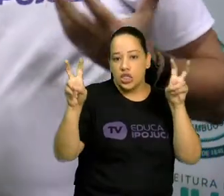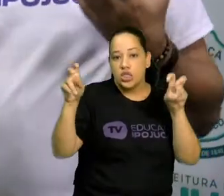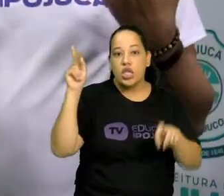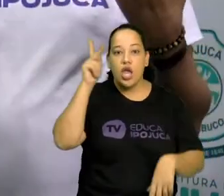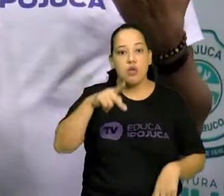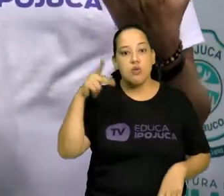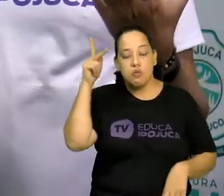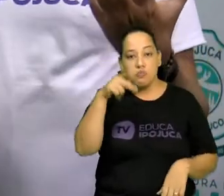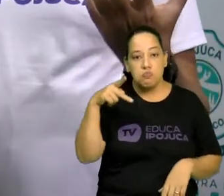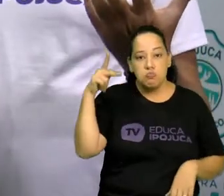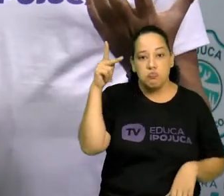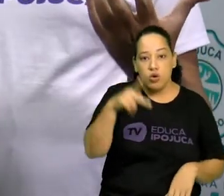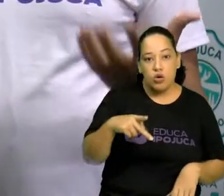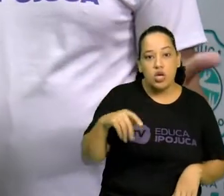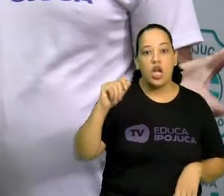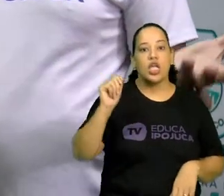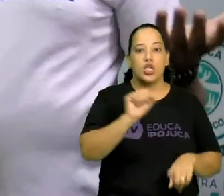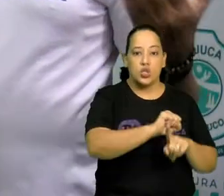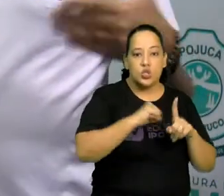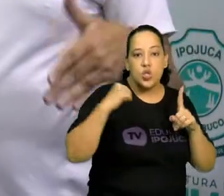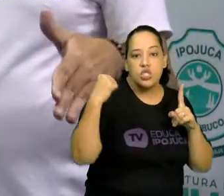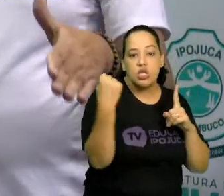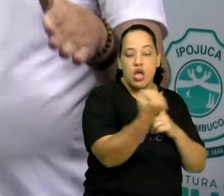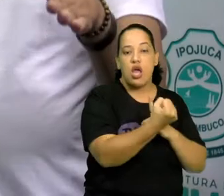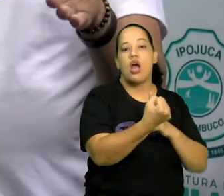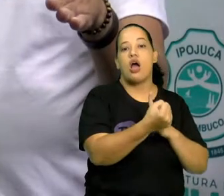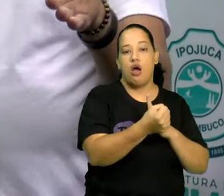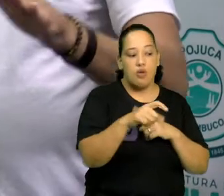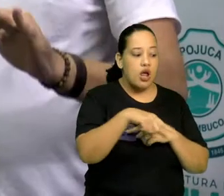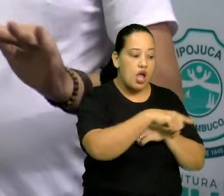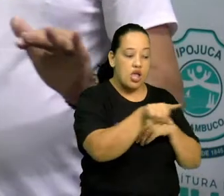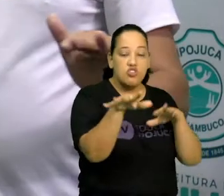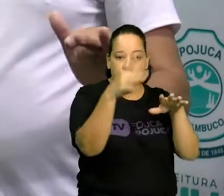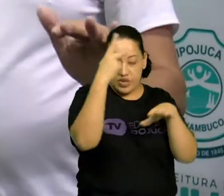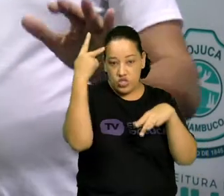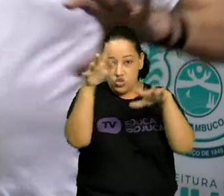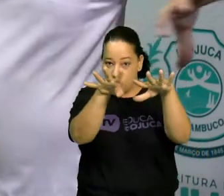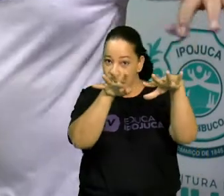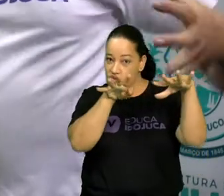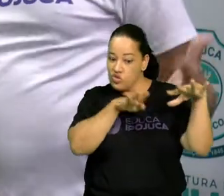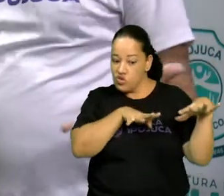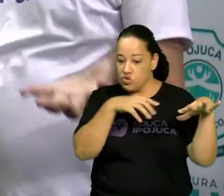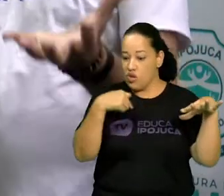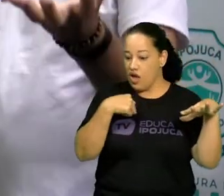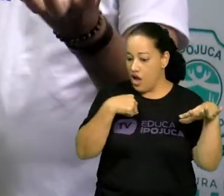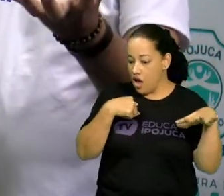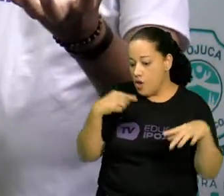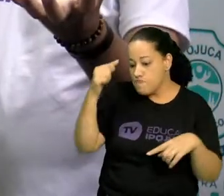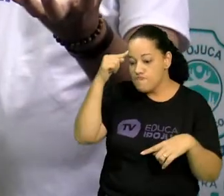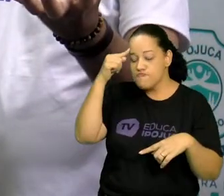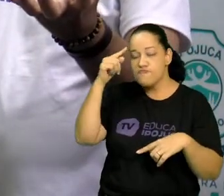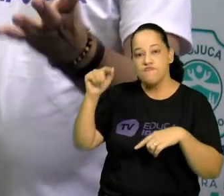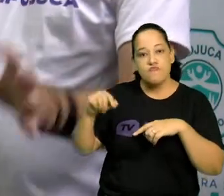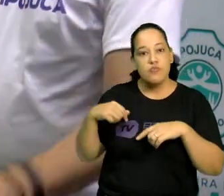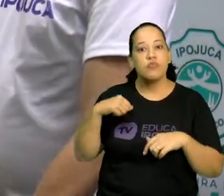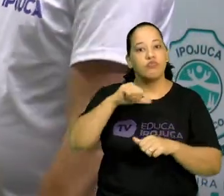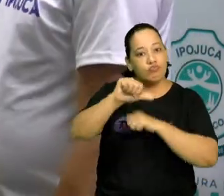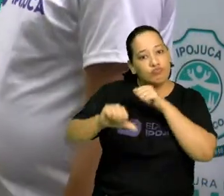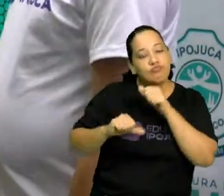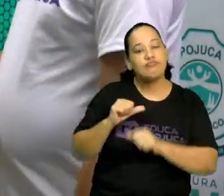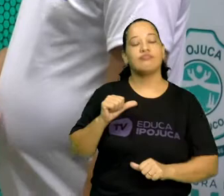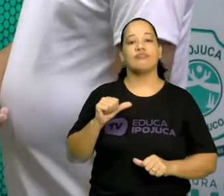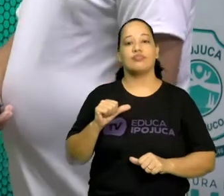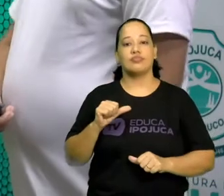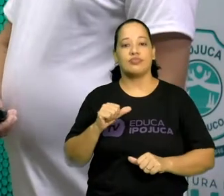políticos, sociais, para tirar o espectador da passividade e colocar na atividade. Beleza?